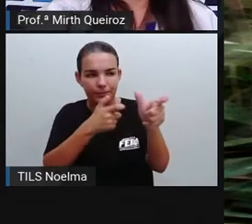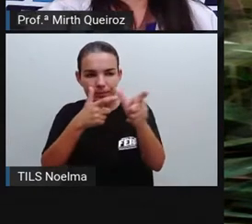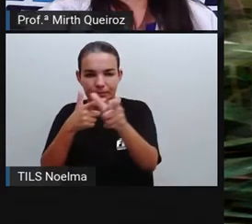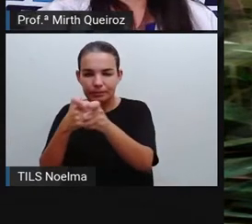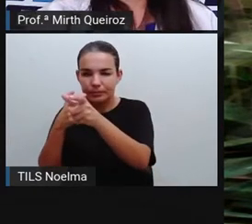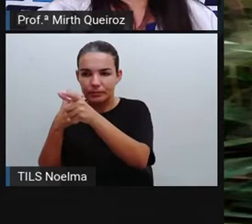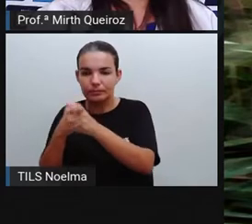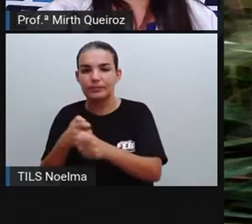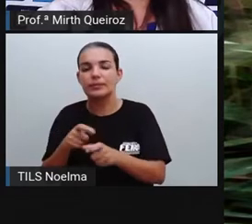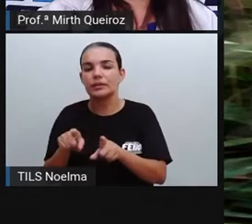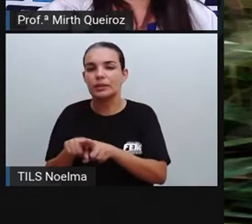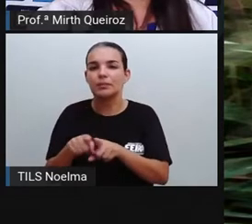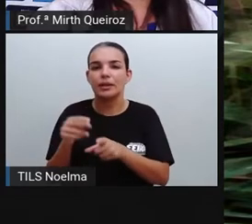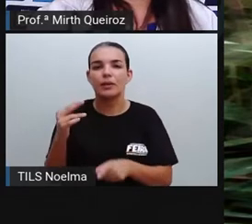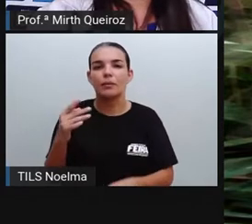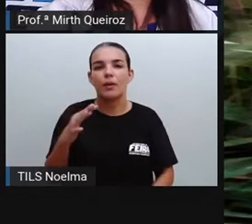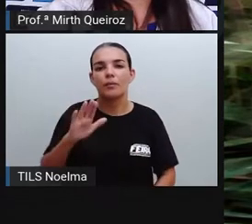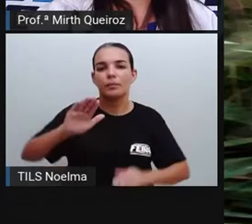com o Curupira.